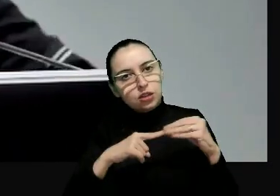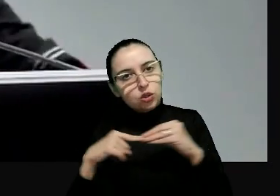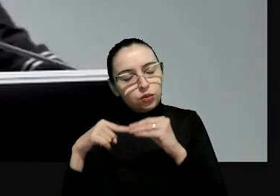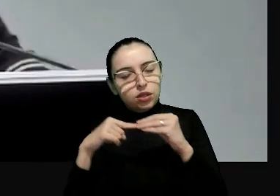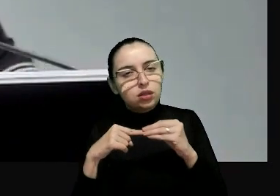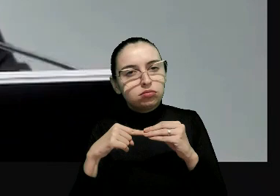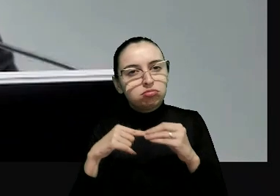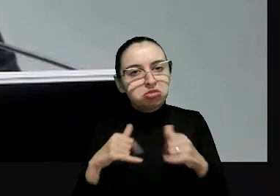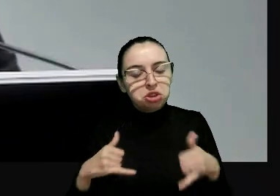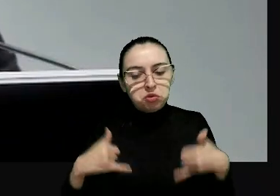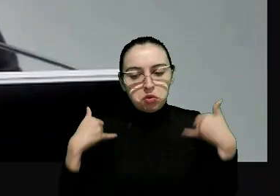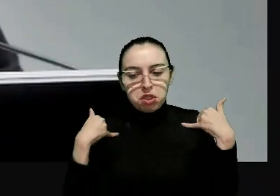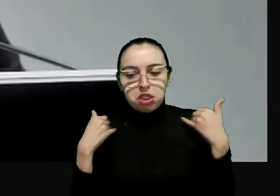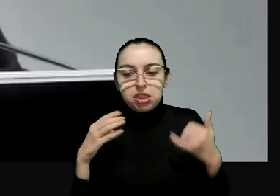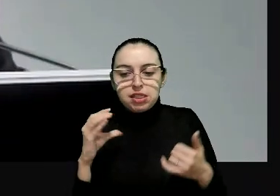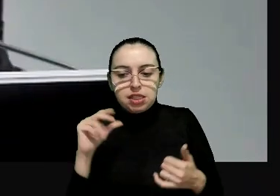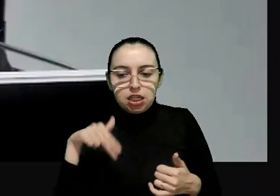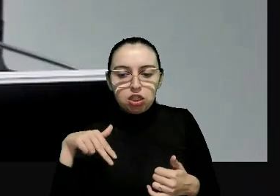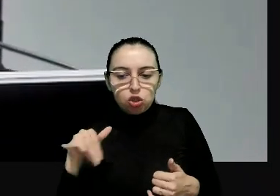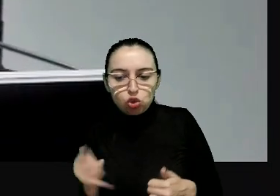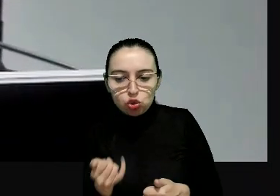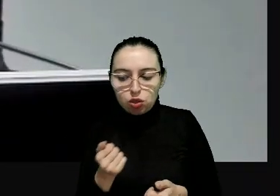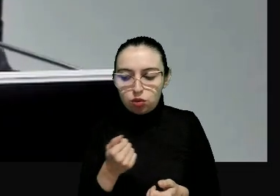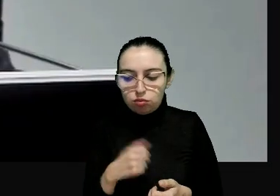tenho a honra de coordenar um grupo no CNJ,